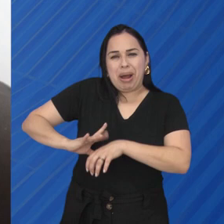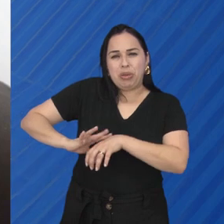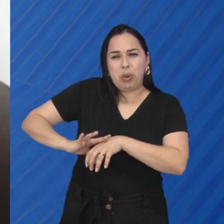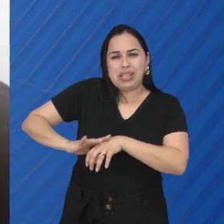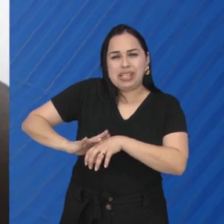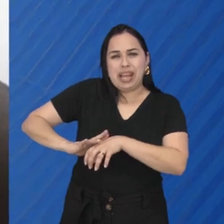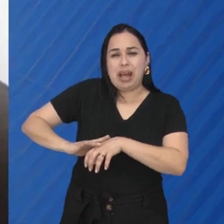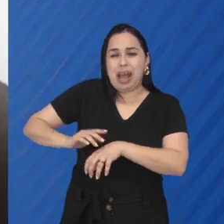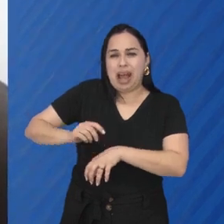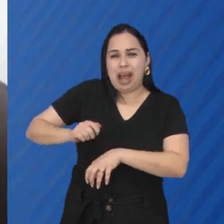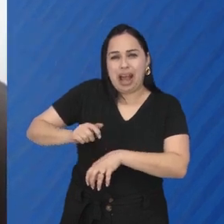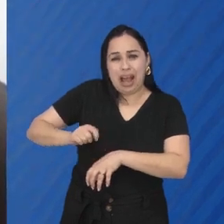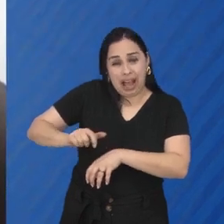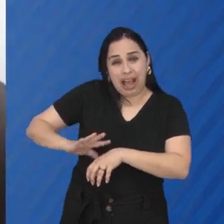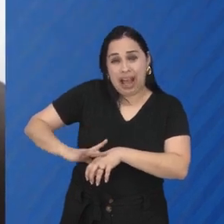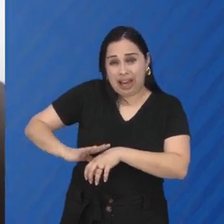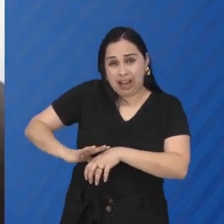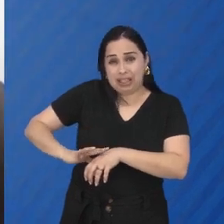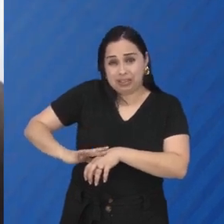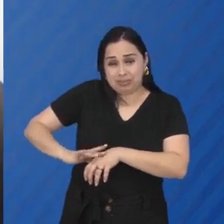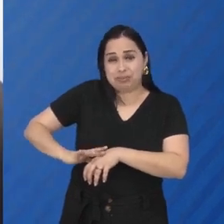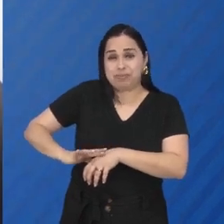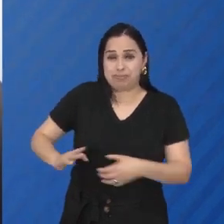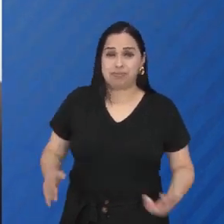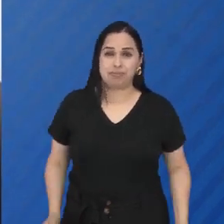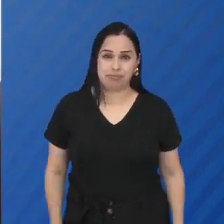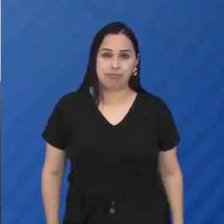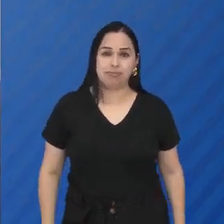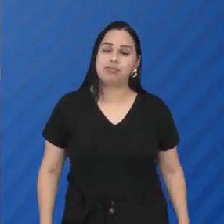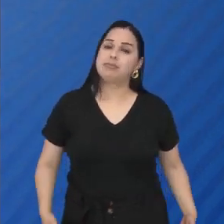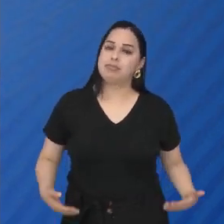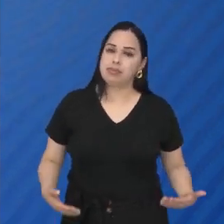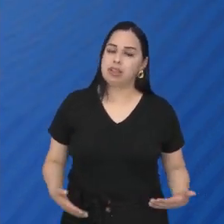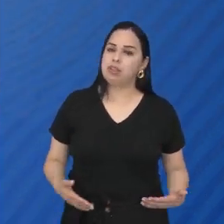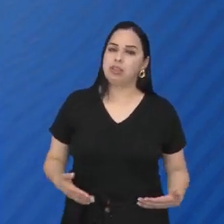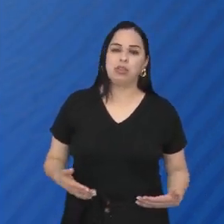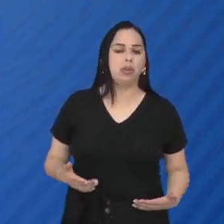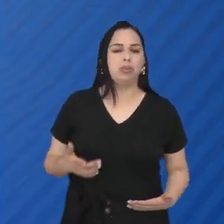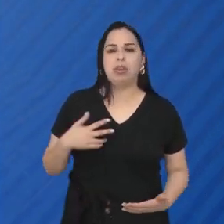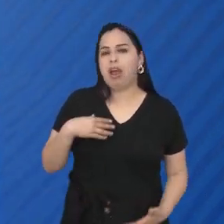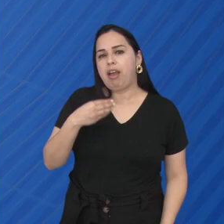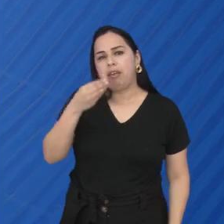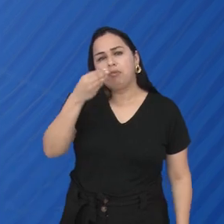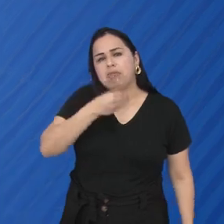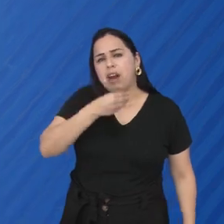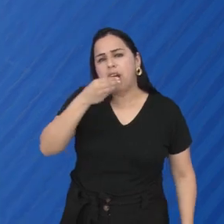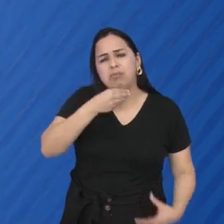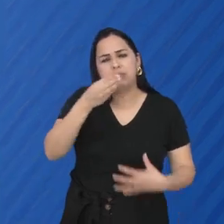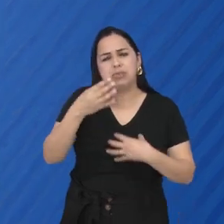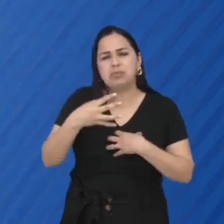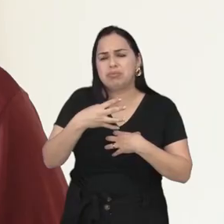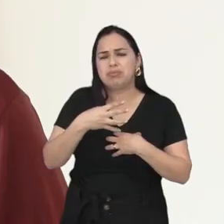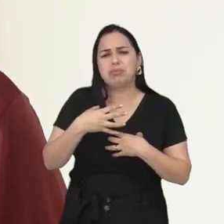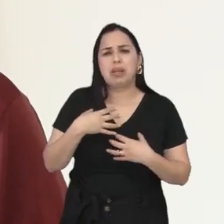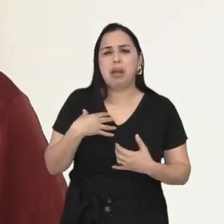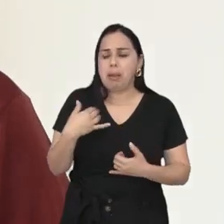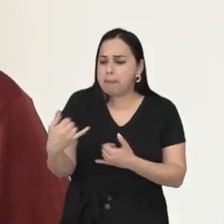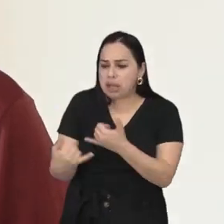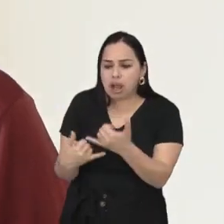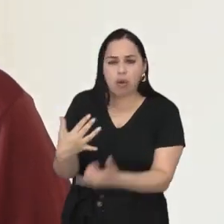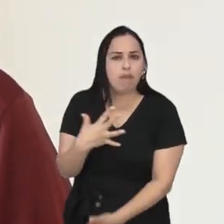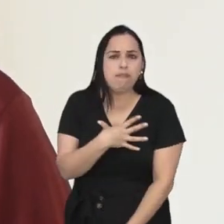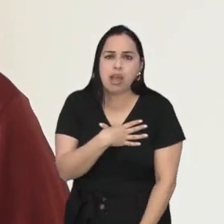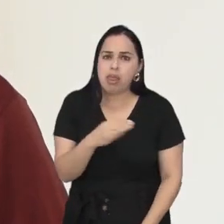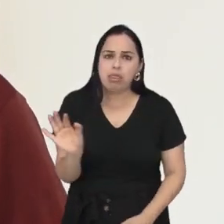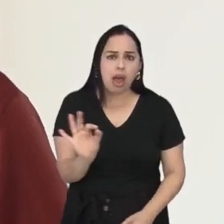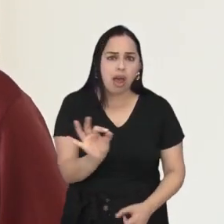rara, de nome difícil, a colangite esclerosante primária. Ela já não tinha forças para nada. Eu não brincava